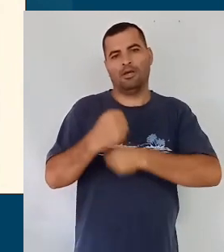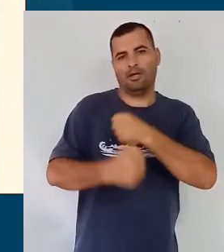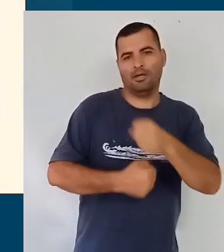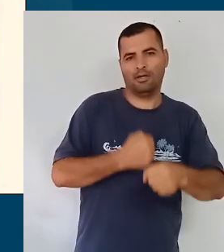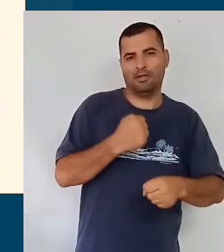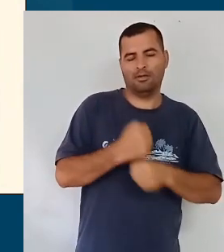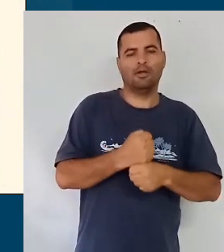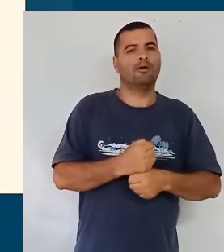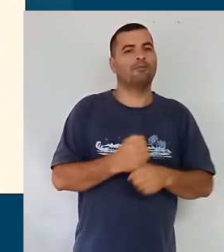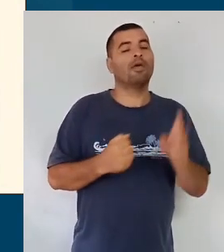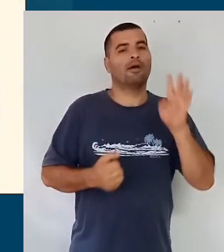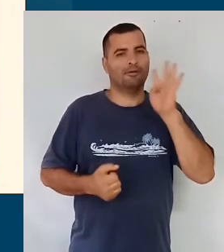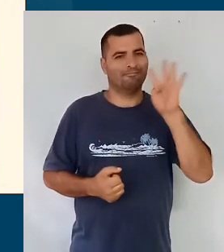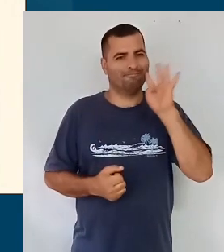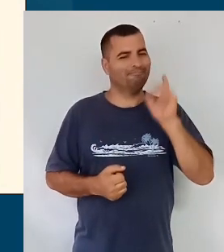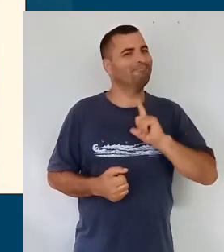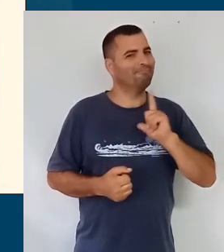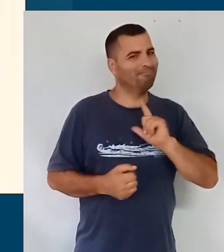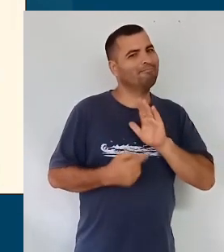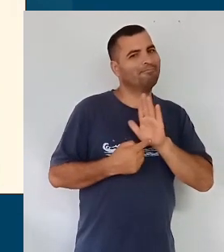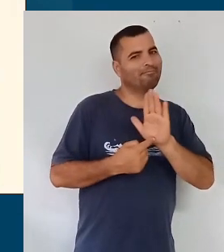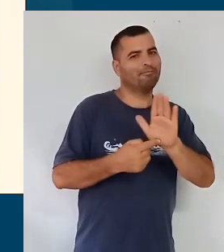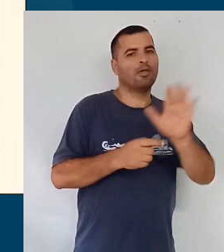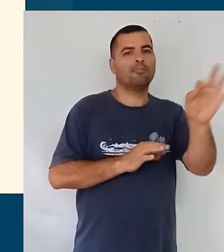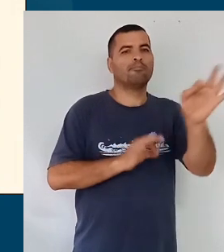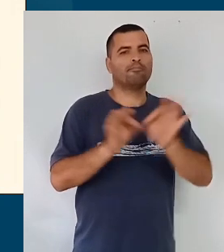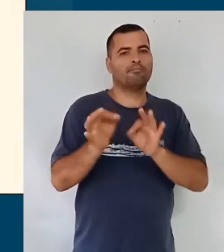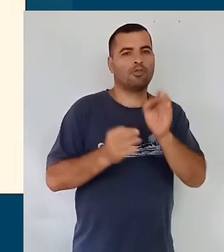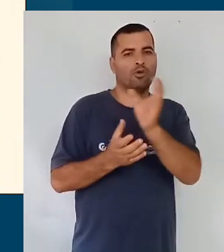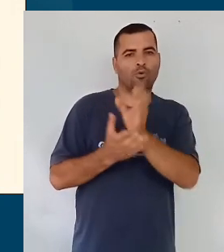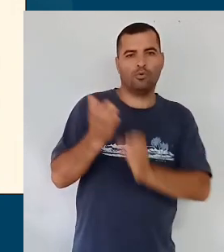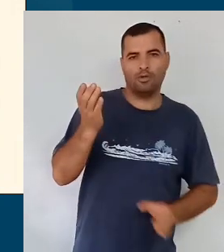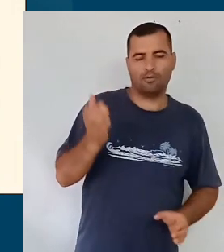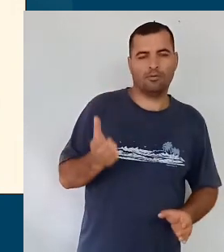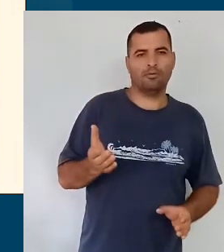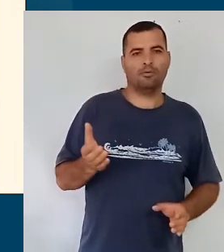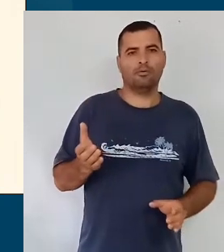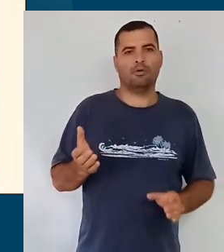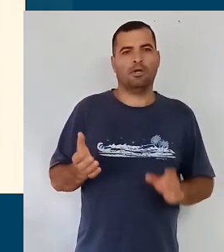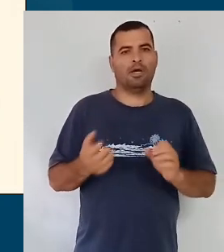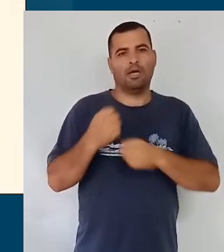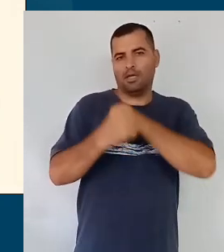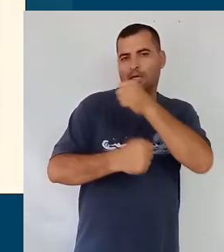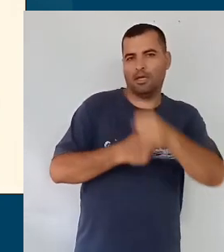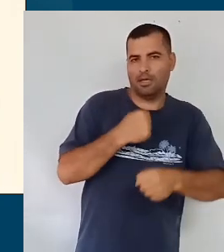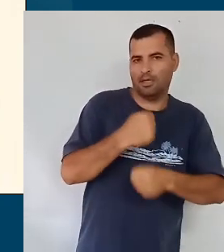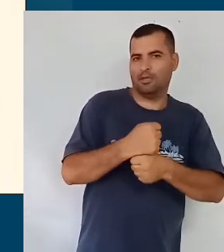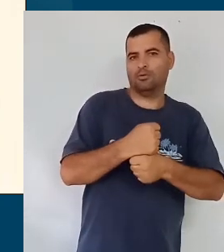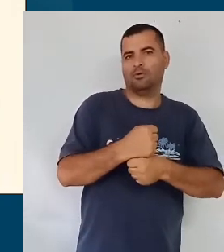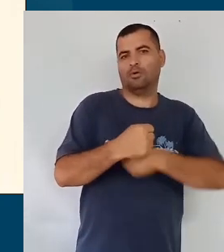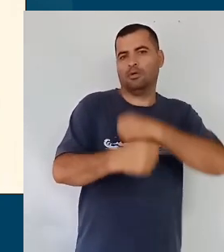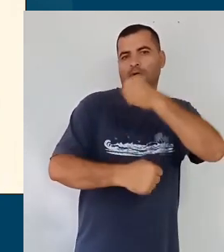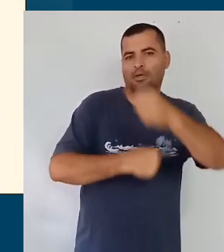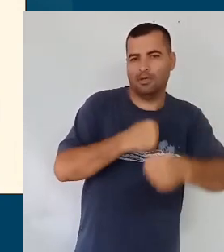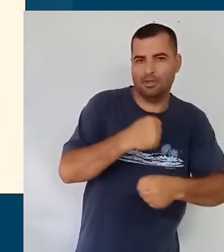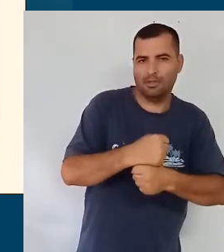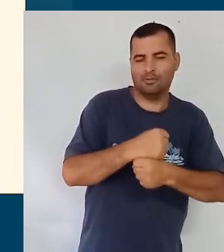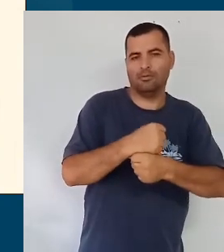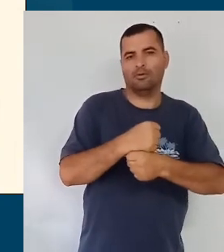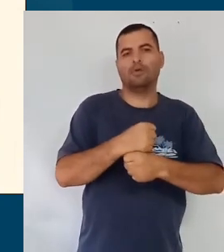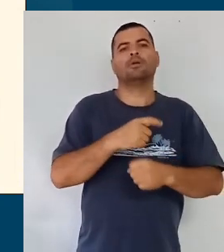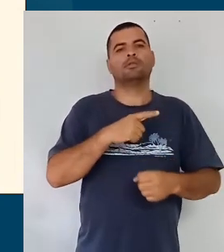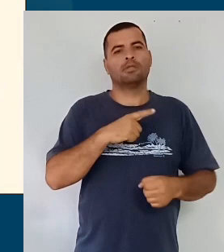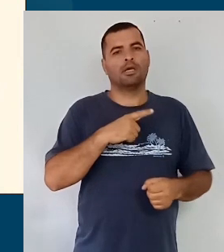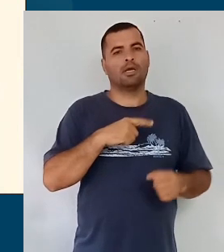esse foi um detalhe interessante, porque a gente organizou o currículo também de uma forma anual, para dar margem para as